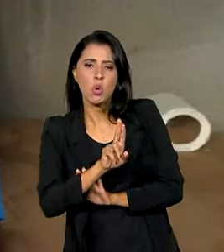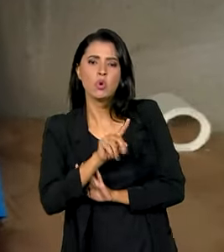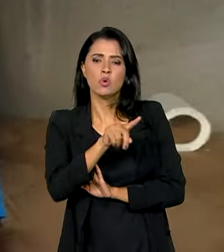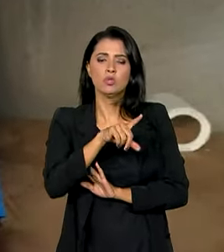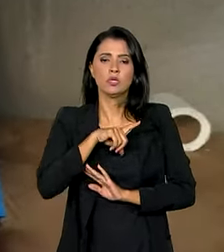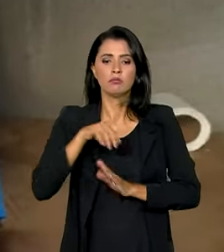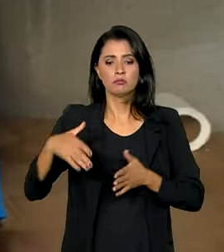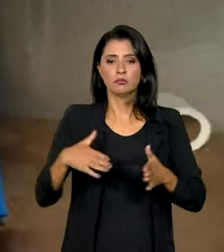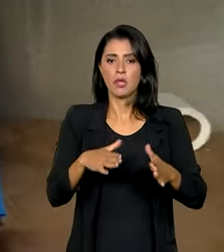deixando as rodovias mais seguras.